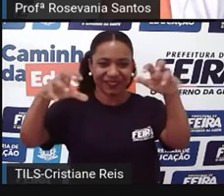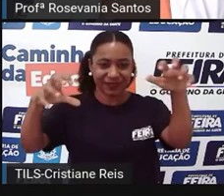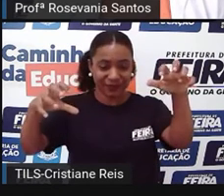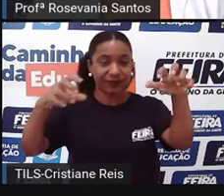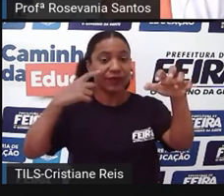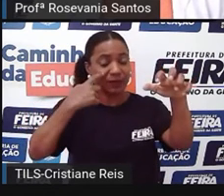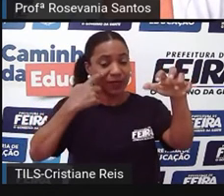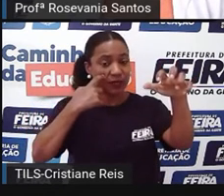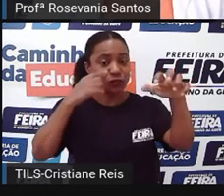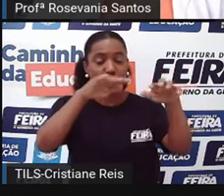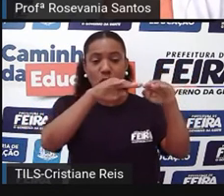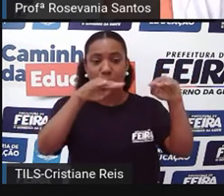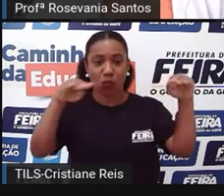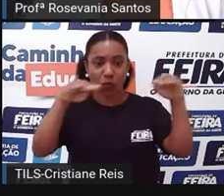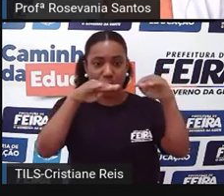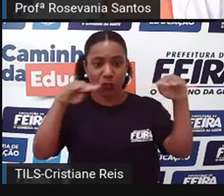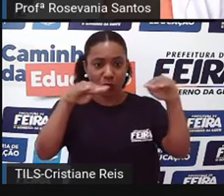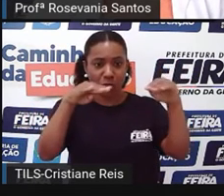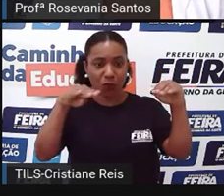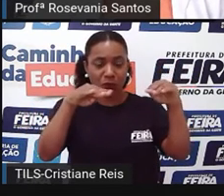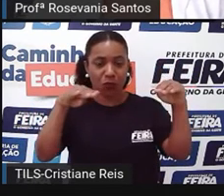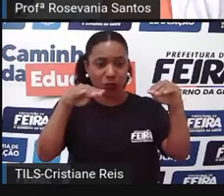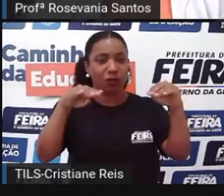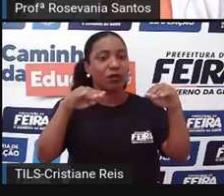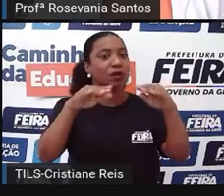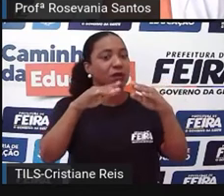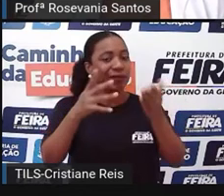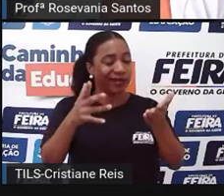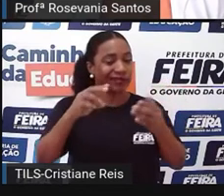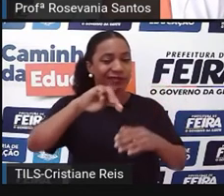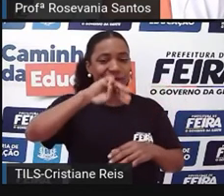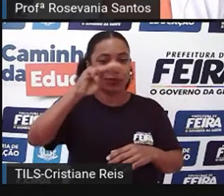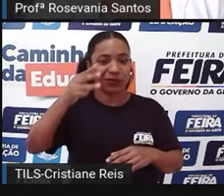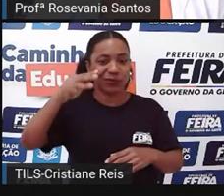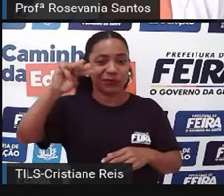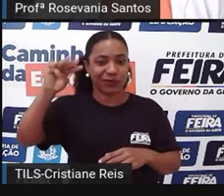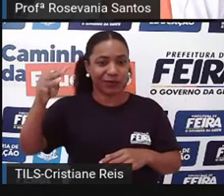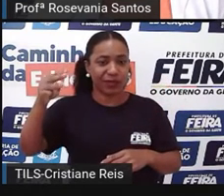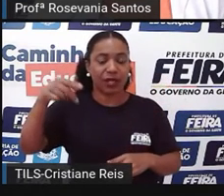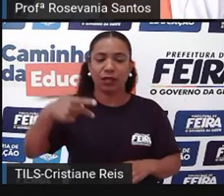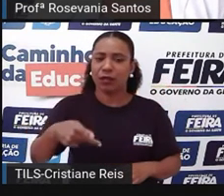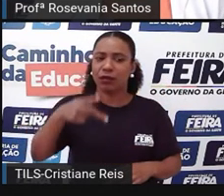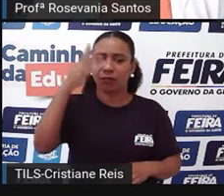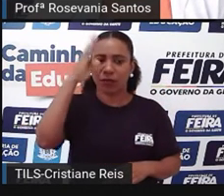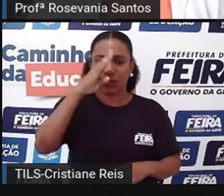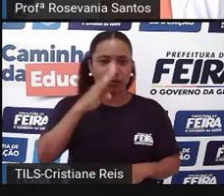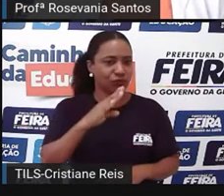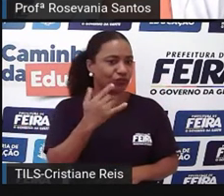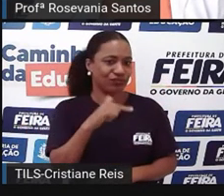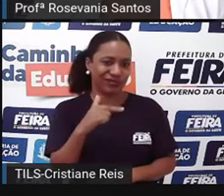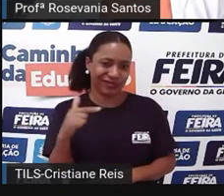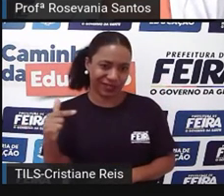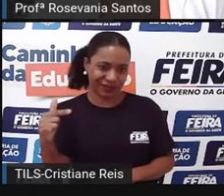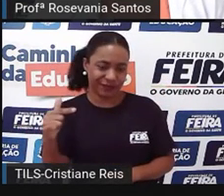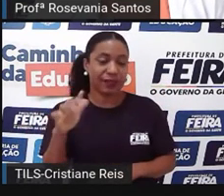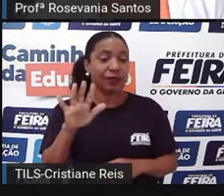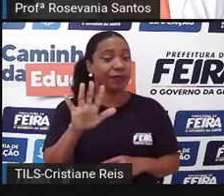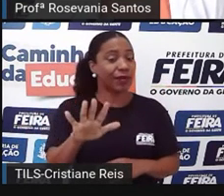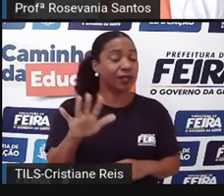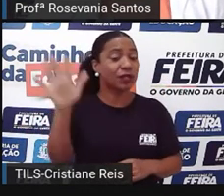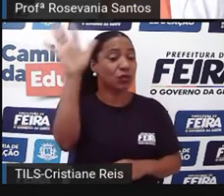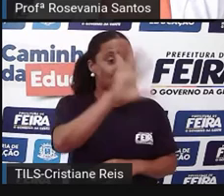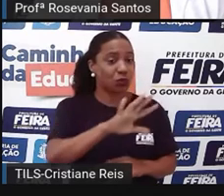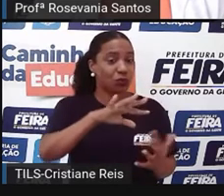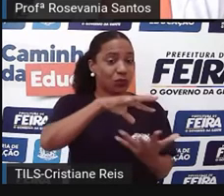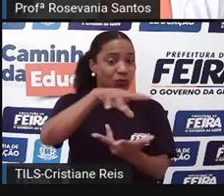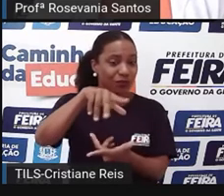planalto, né? Então, nós não temos esse tipo de relevo aqui, mas no continente, essas são as formas principais de